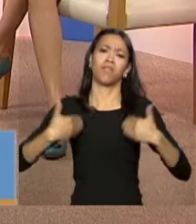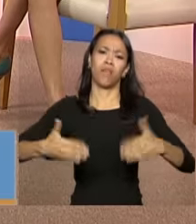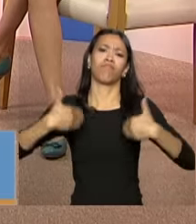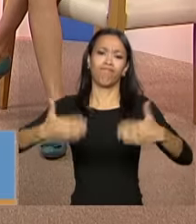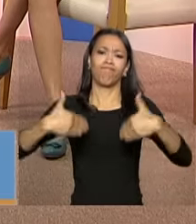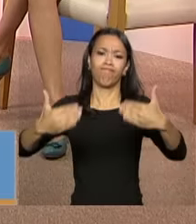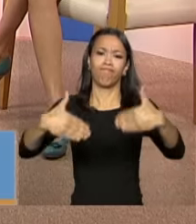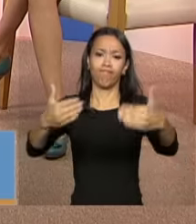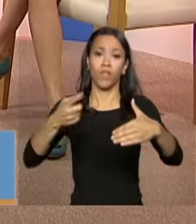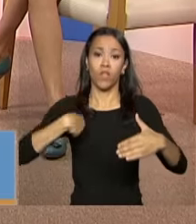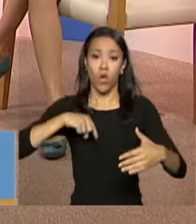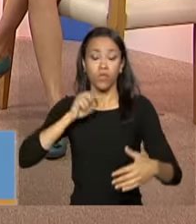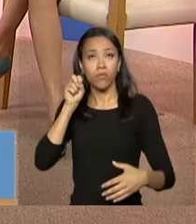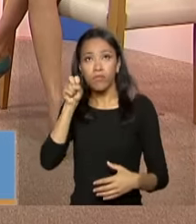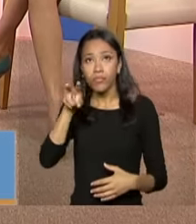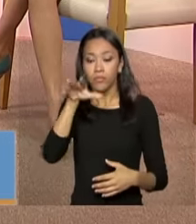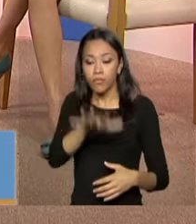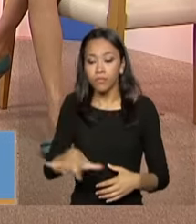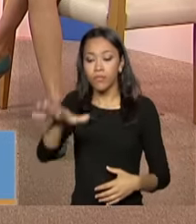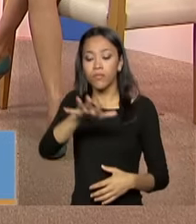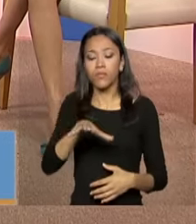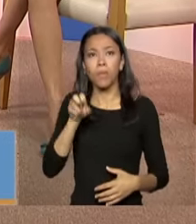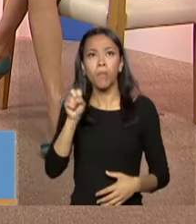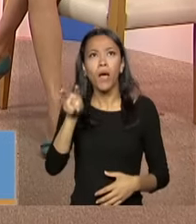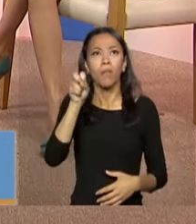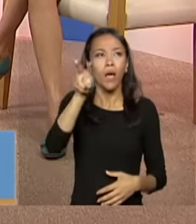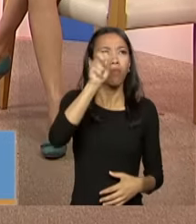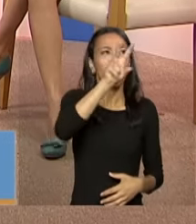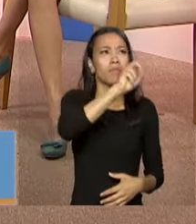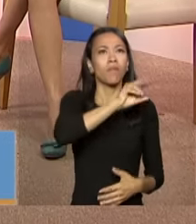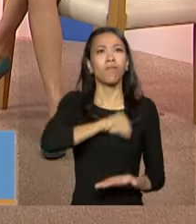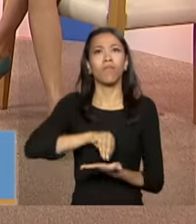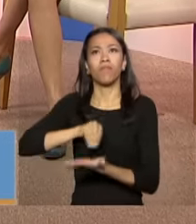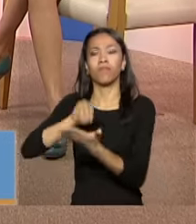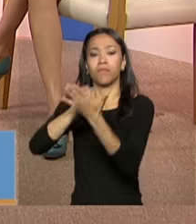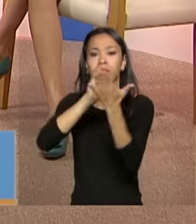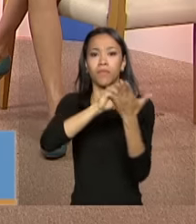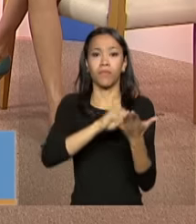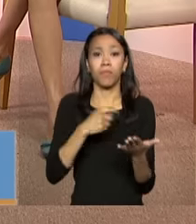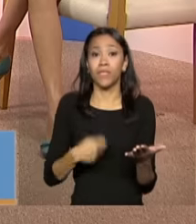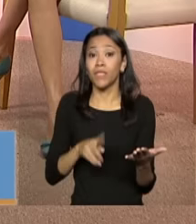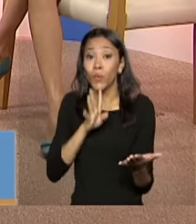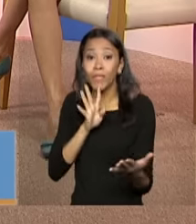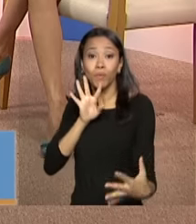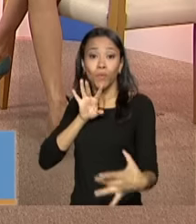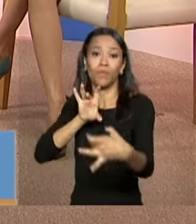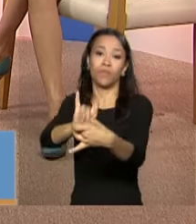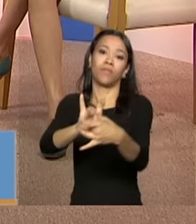socioterritoriais, eles ainda não dão conta da necessidade de conhecer a realidade.